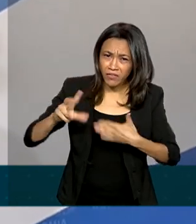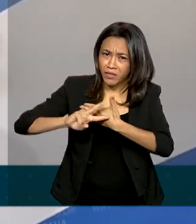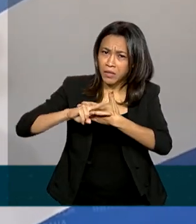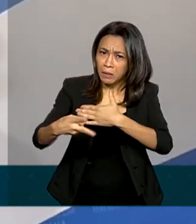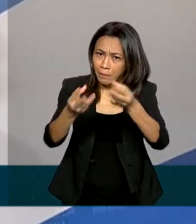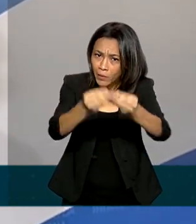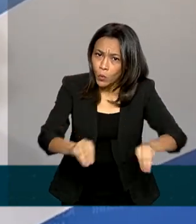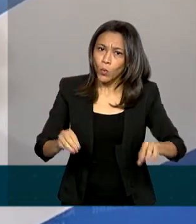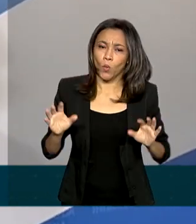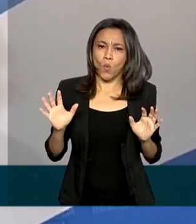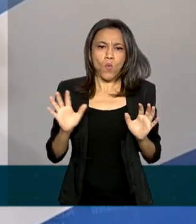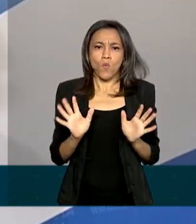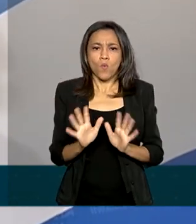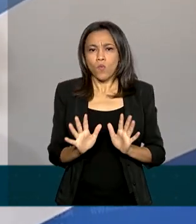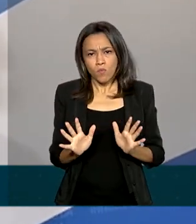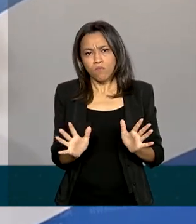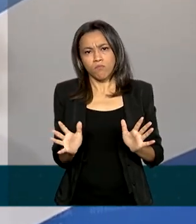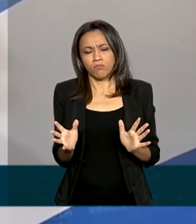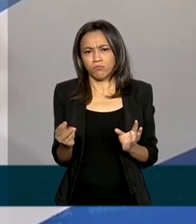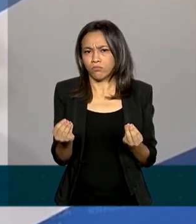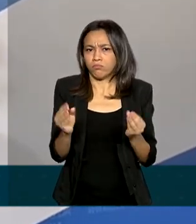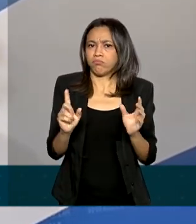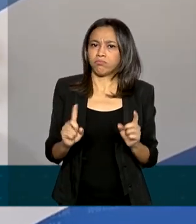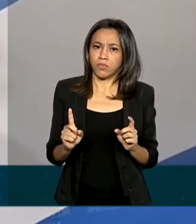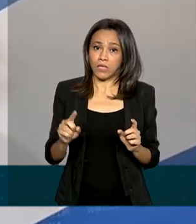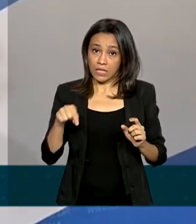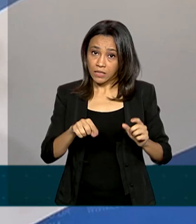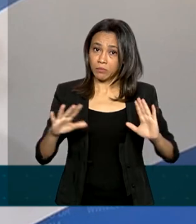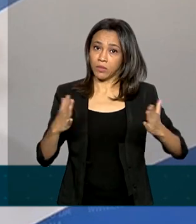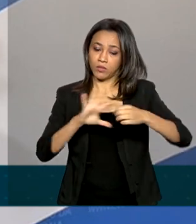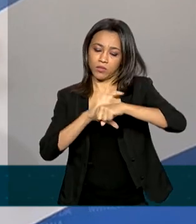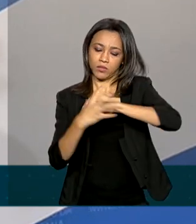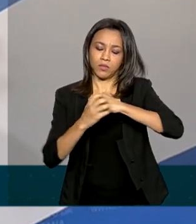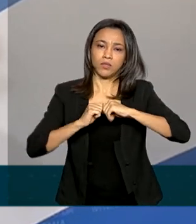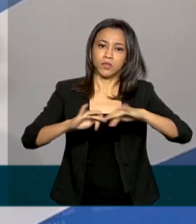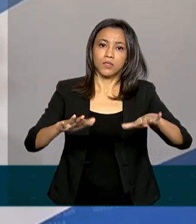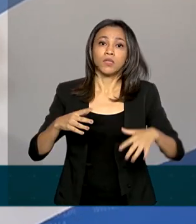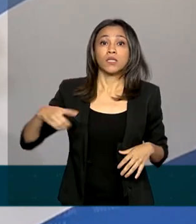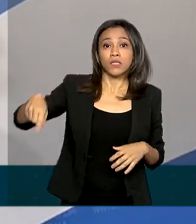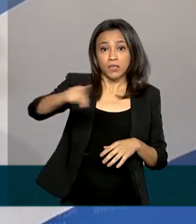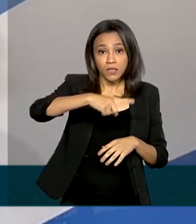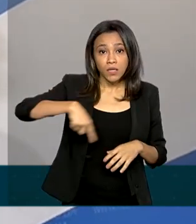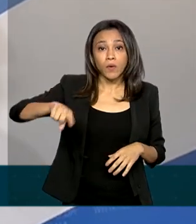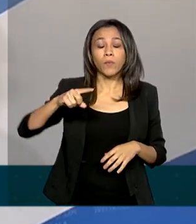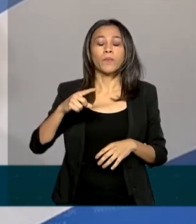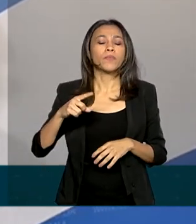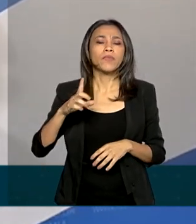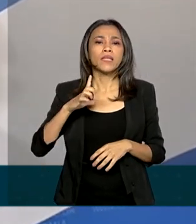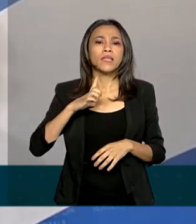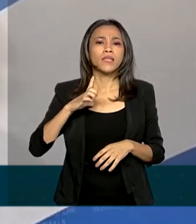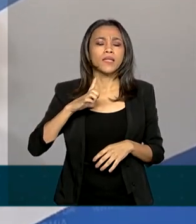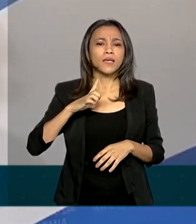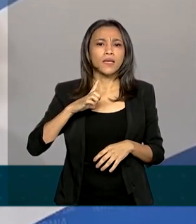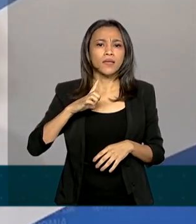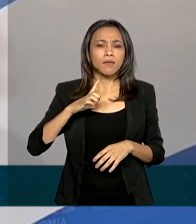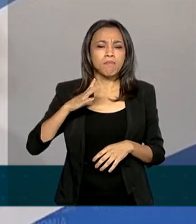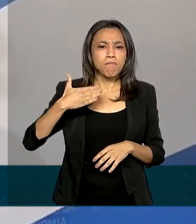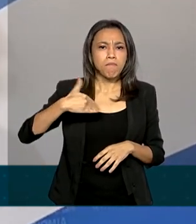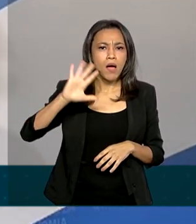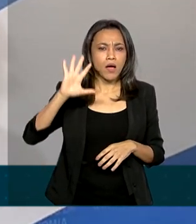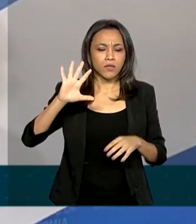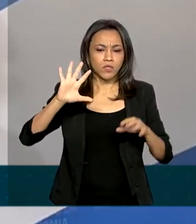da pandemia do coronavírus. Os empreendedores brasileiros se concentram mais em atividades